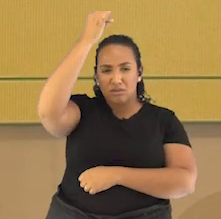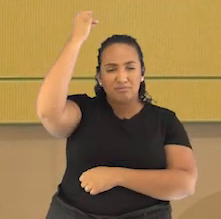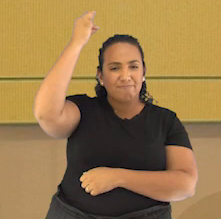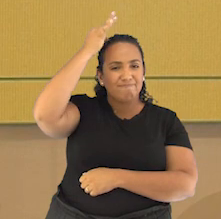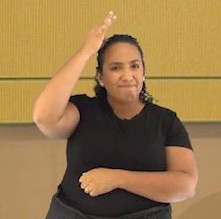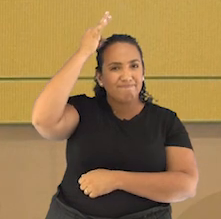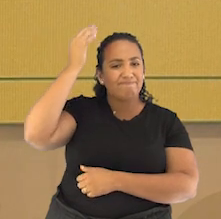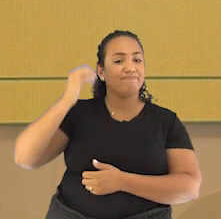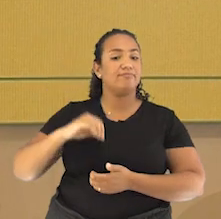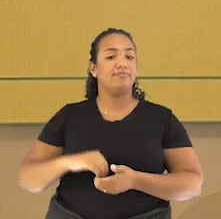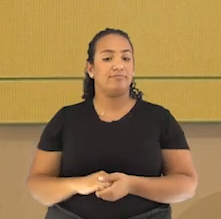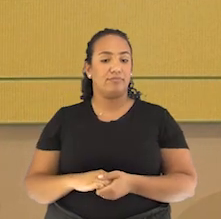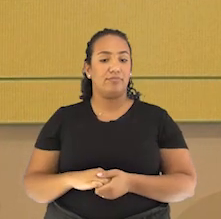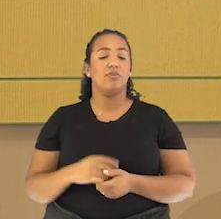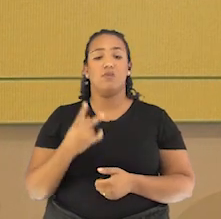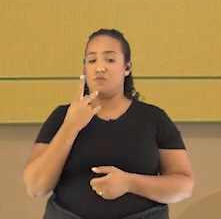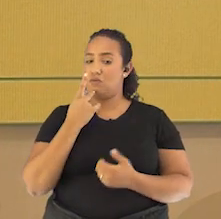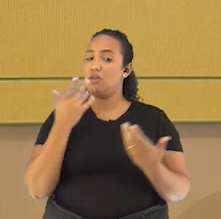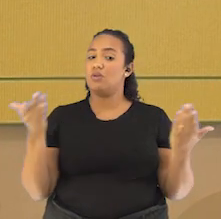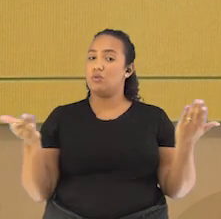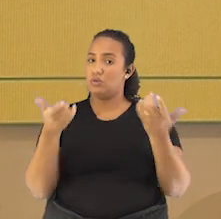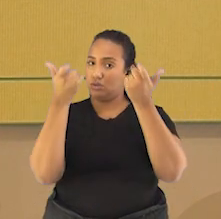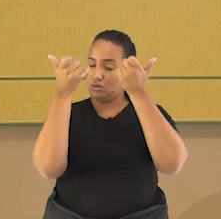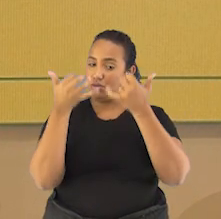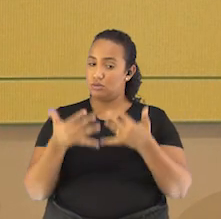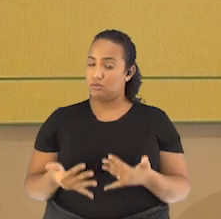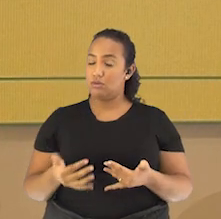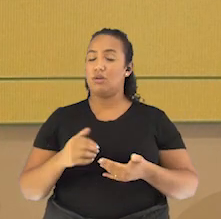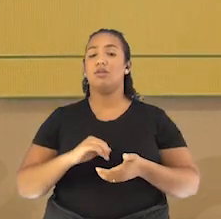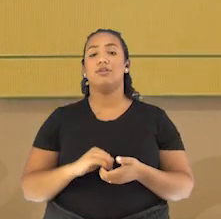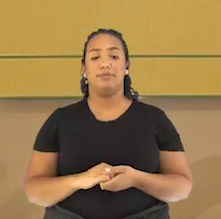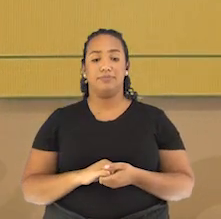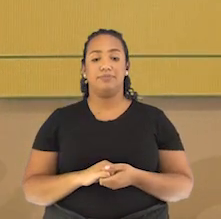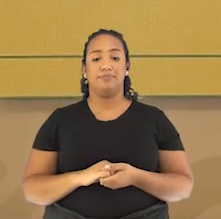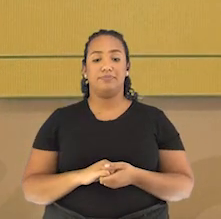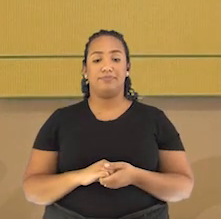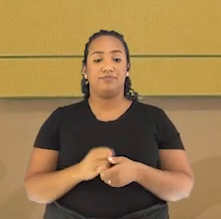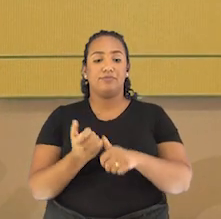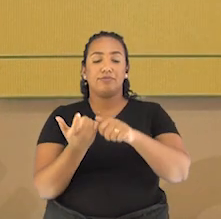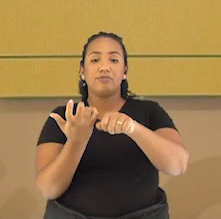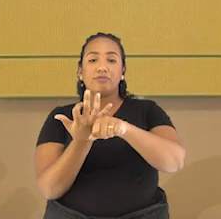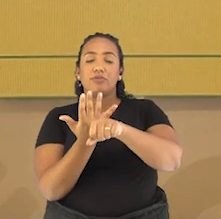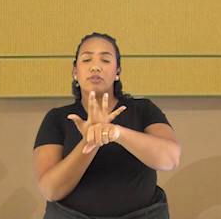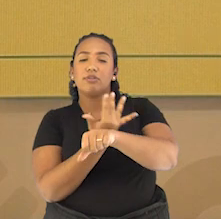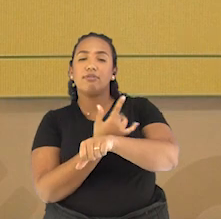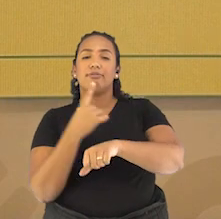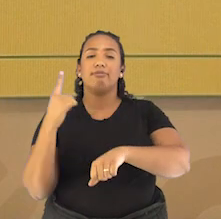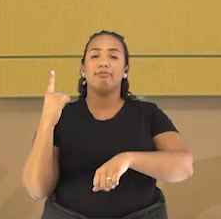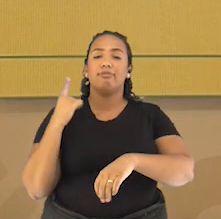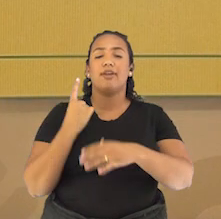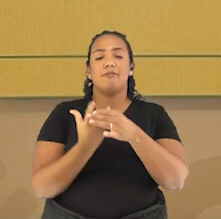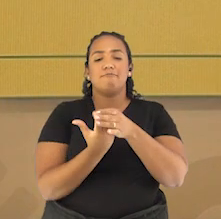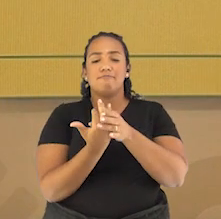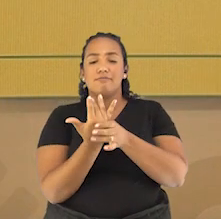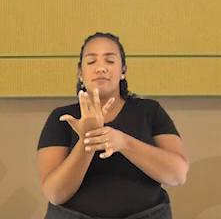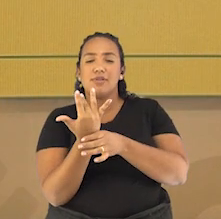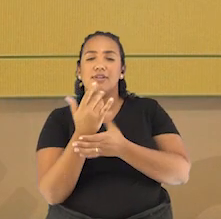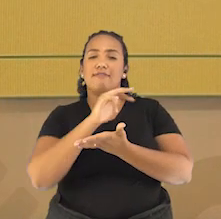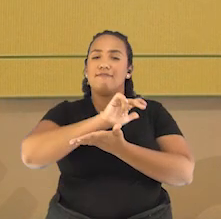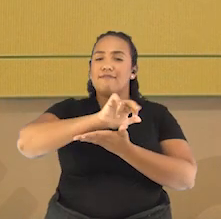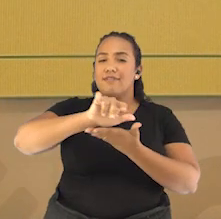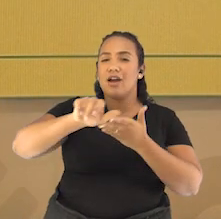aqui no Espírito Santo? Nós falamos sobre isso hoje na nossa aula, certo? Vegetação com grande diversidade de